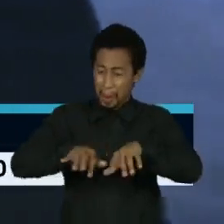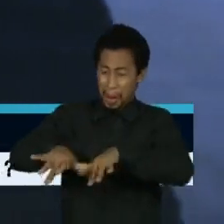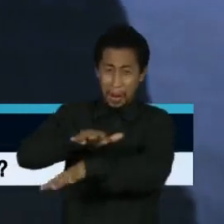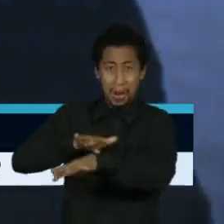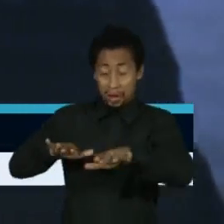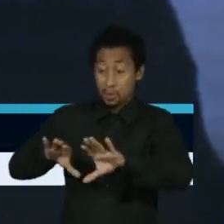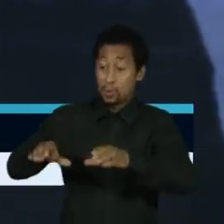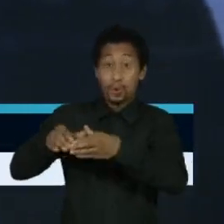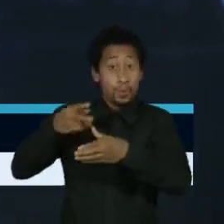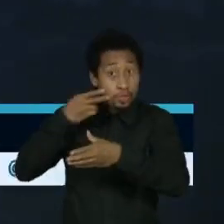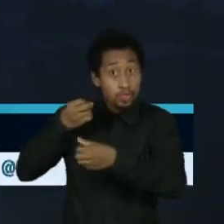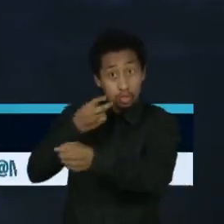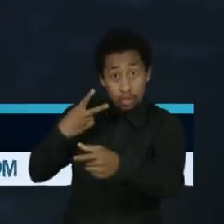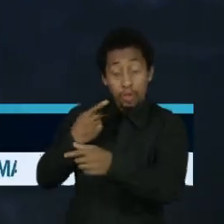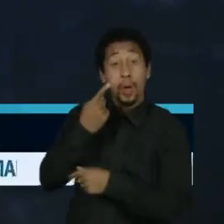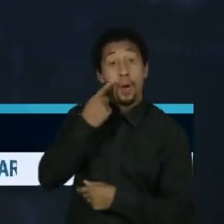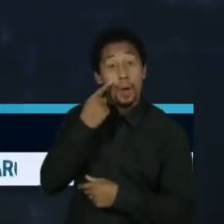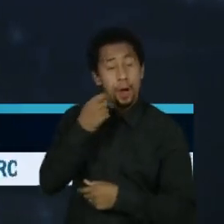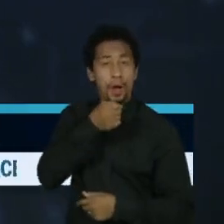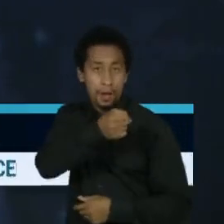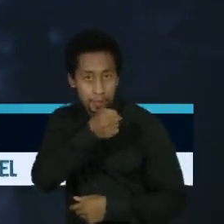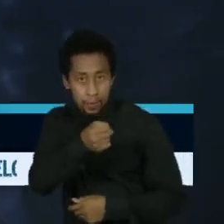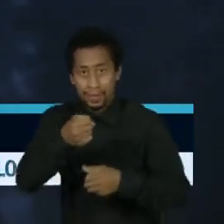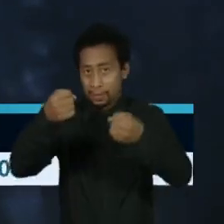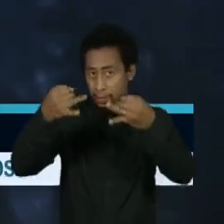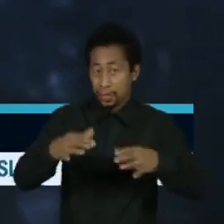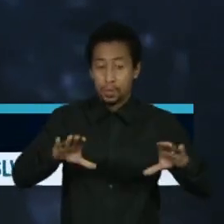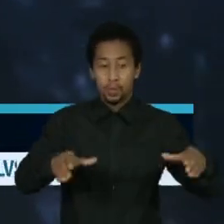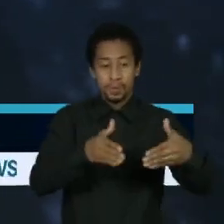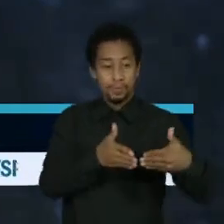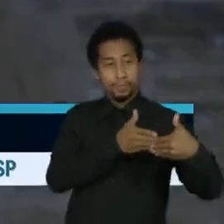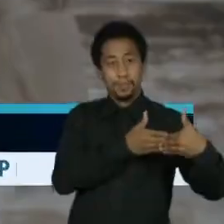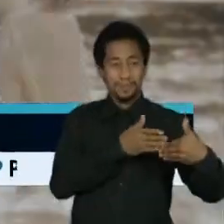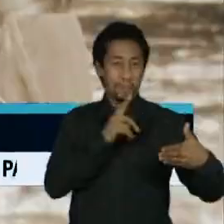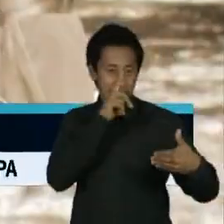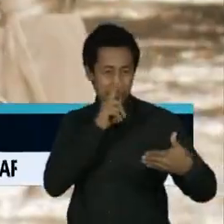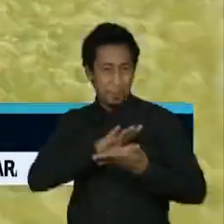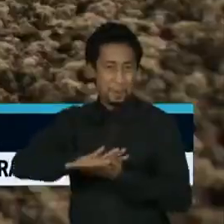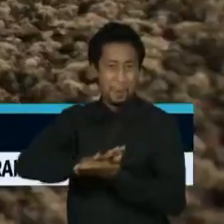Veja na última reportagem da série Isolados na Trilha do Genocídio.